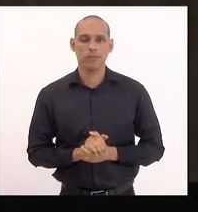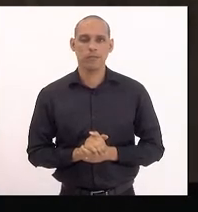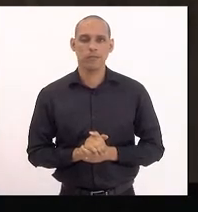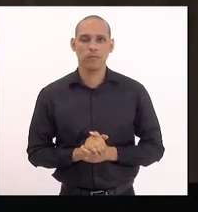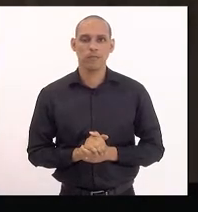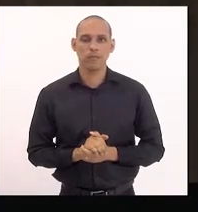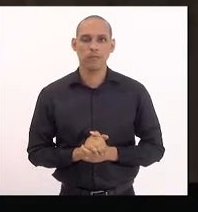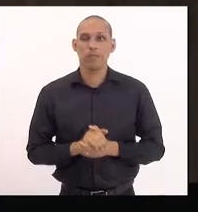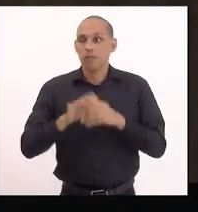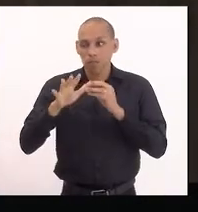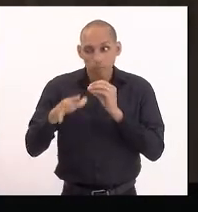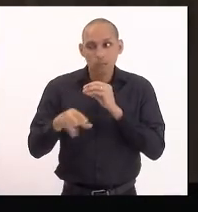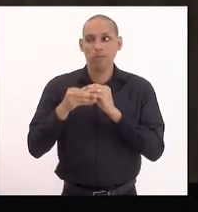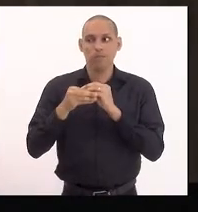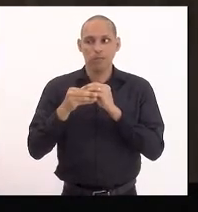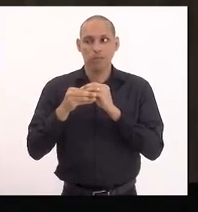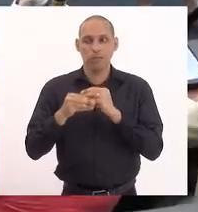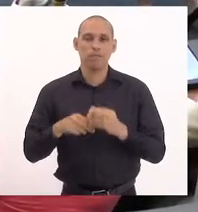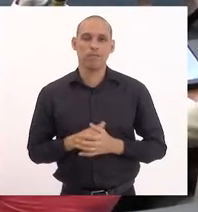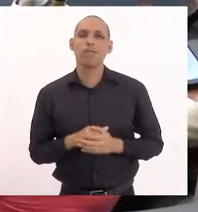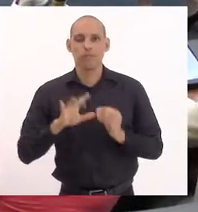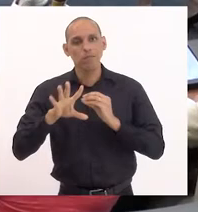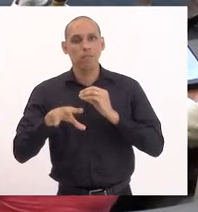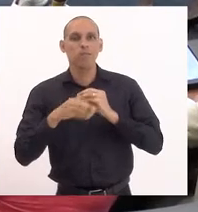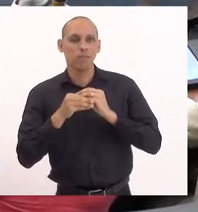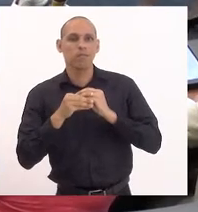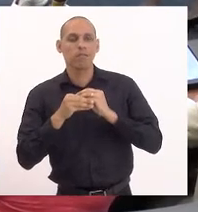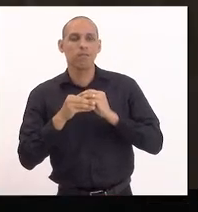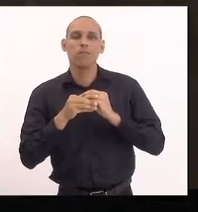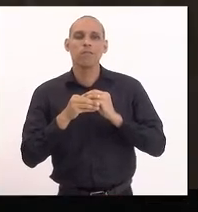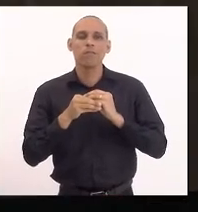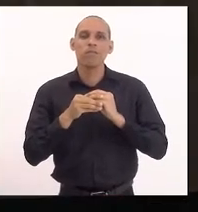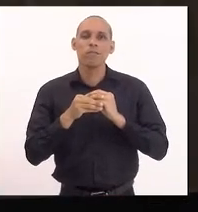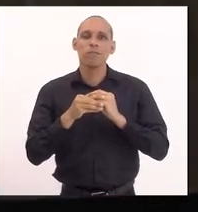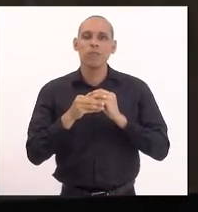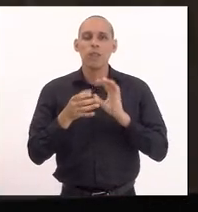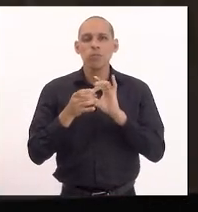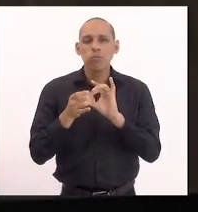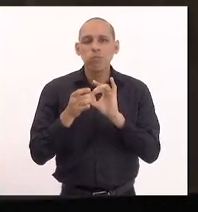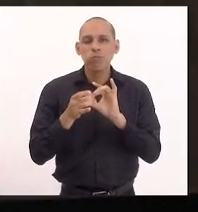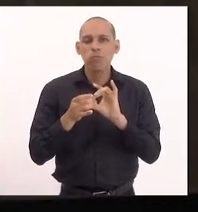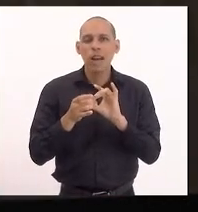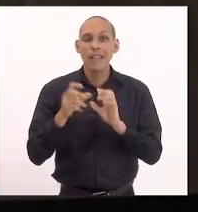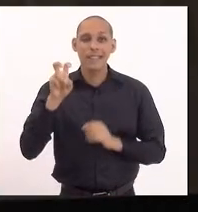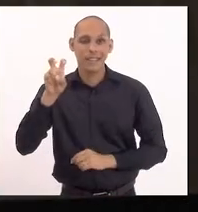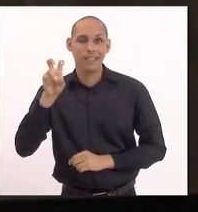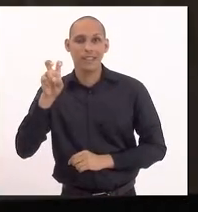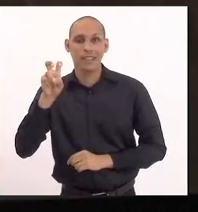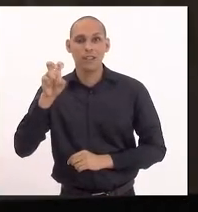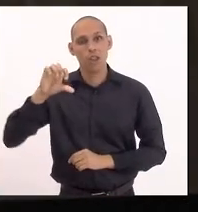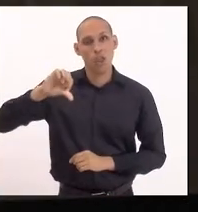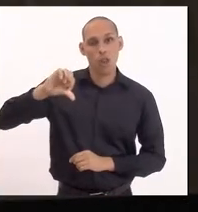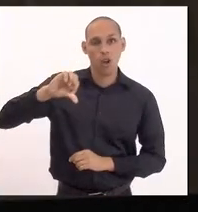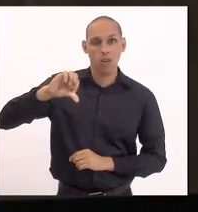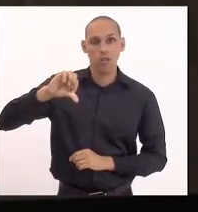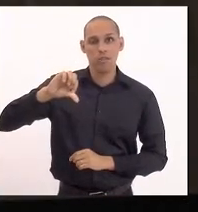foi aglutinada, foi aglutinada com as 5, 9,